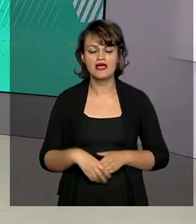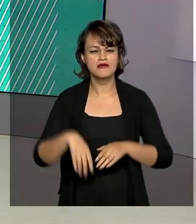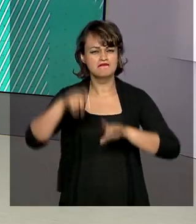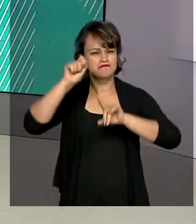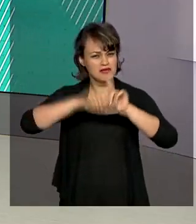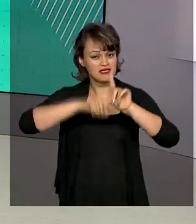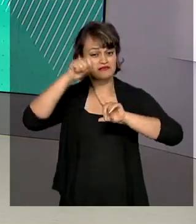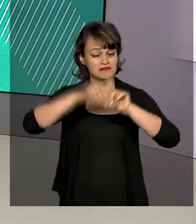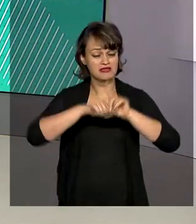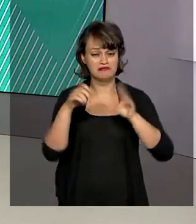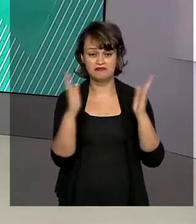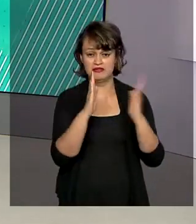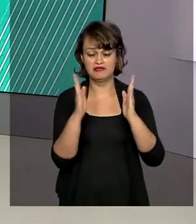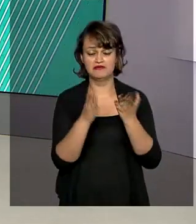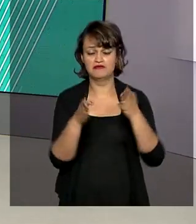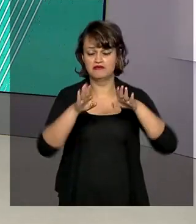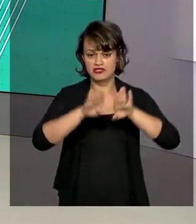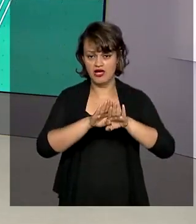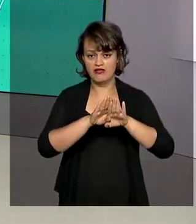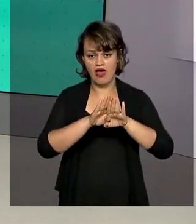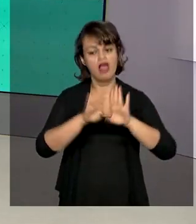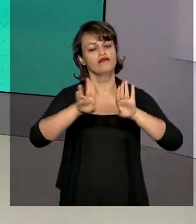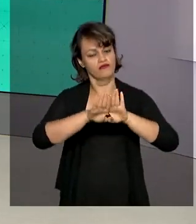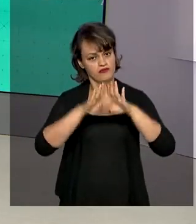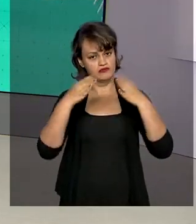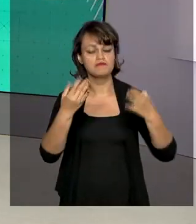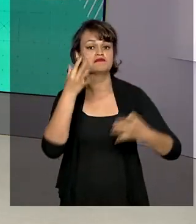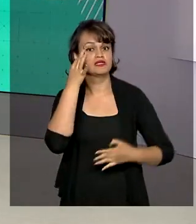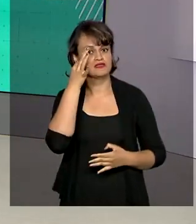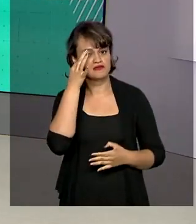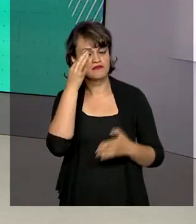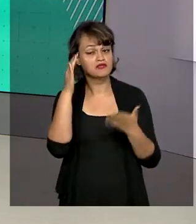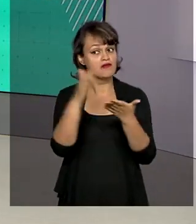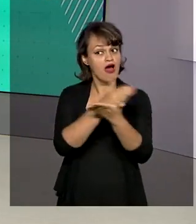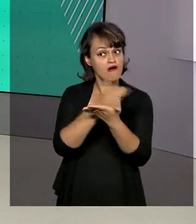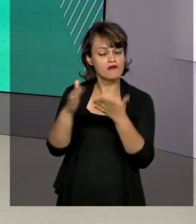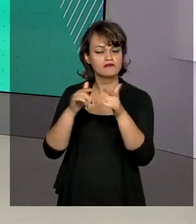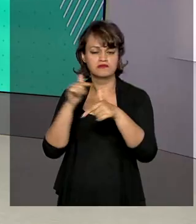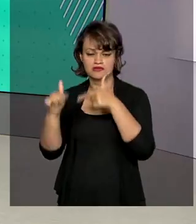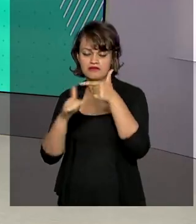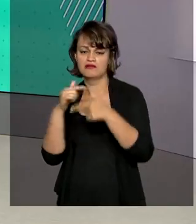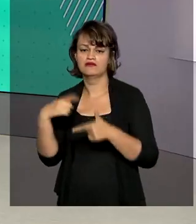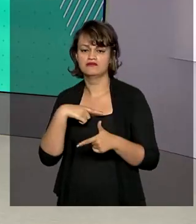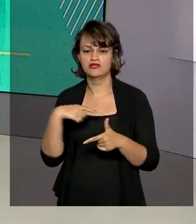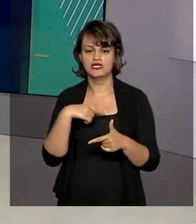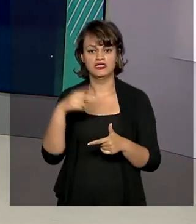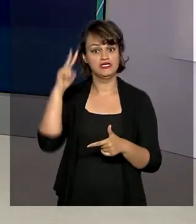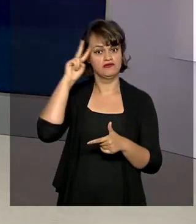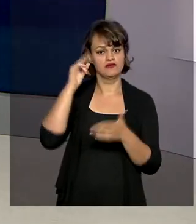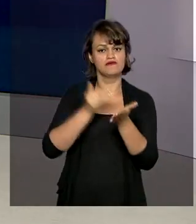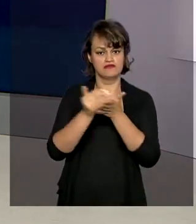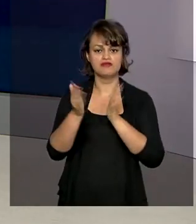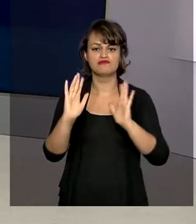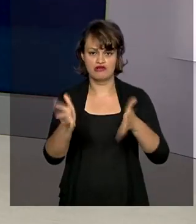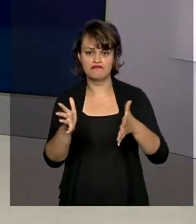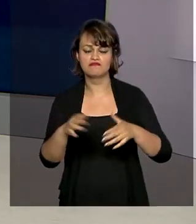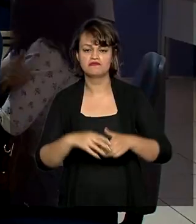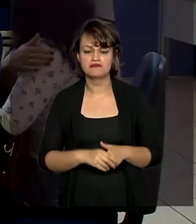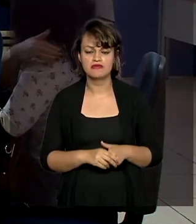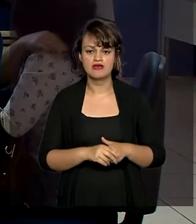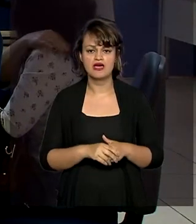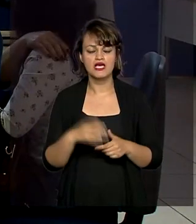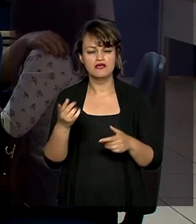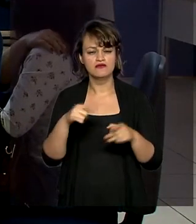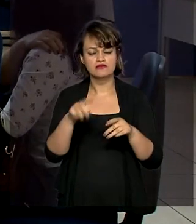meses fechadas, as unidades retomaram atendimento presencial para alguns serviços desde a última segunda-feira. Os atendimentos